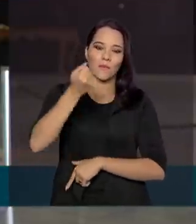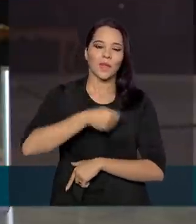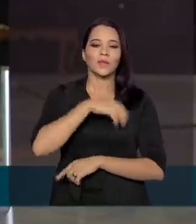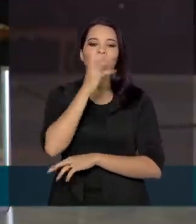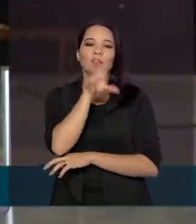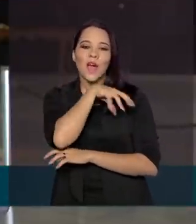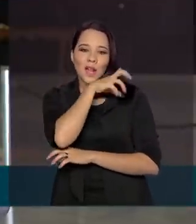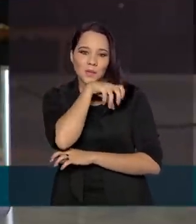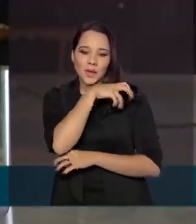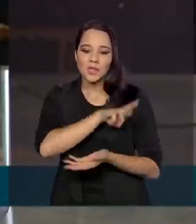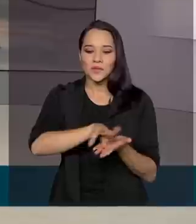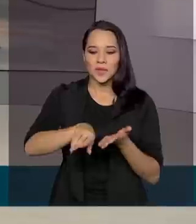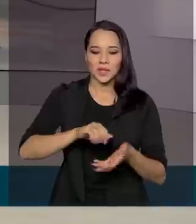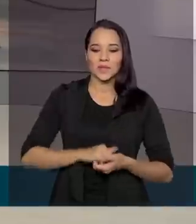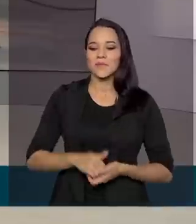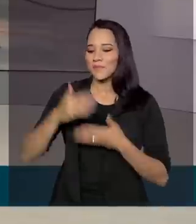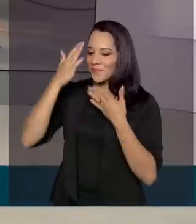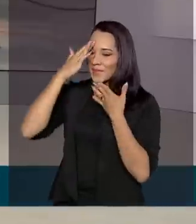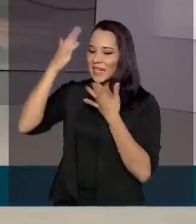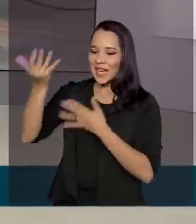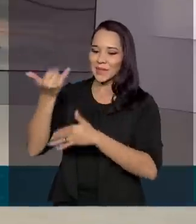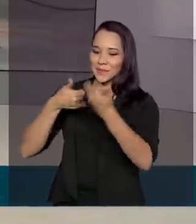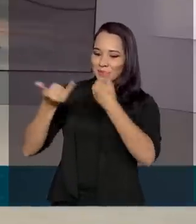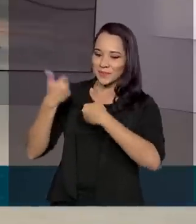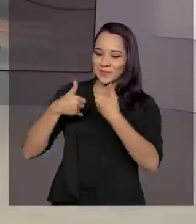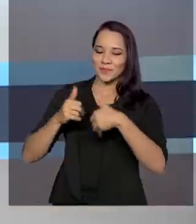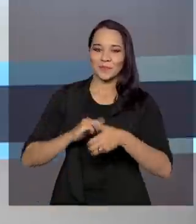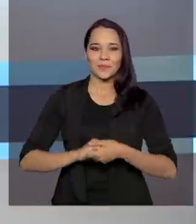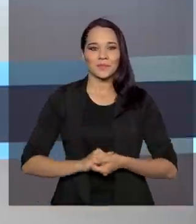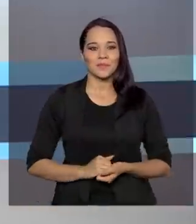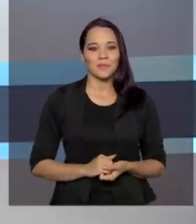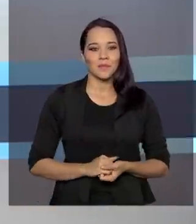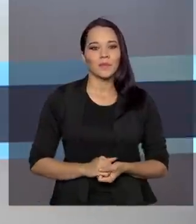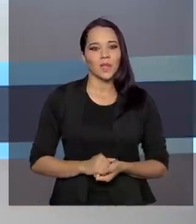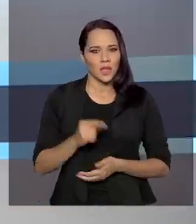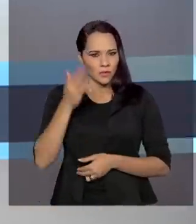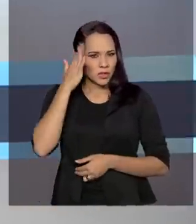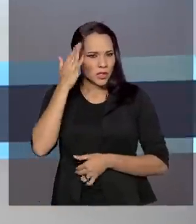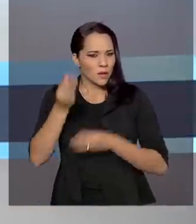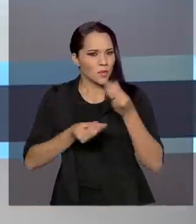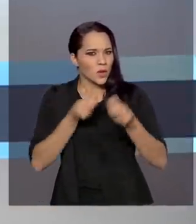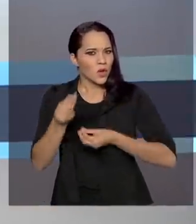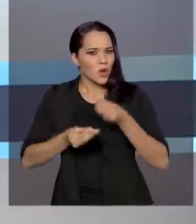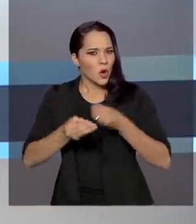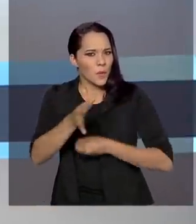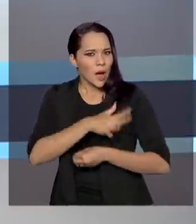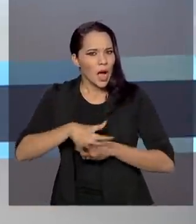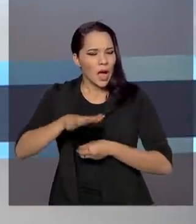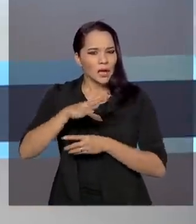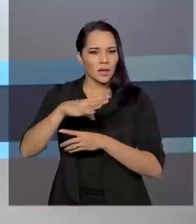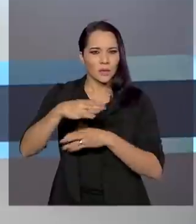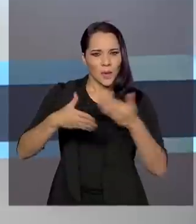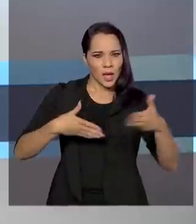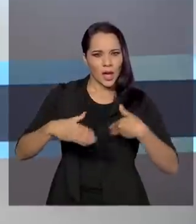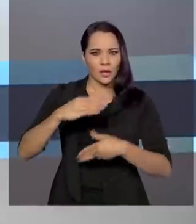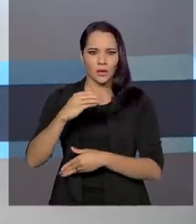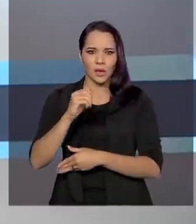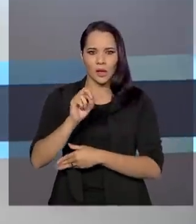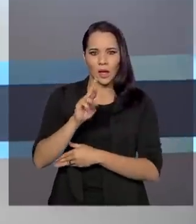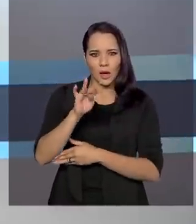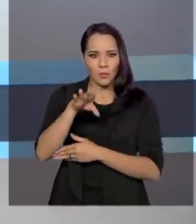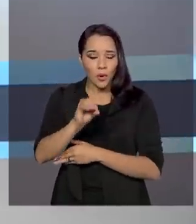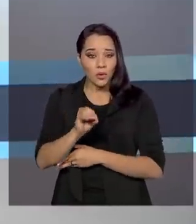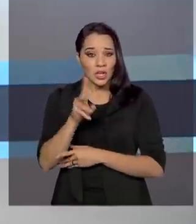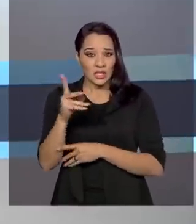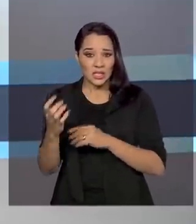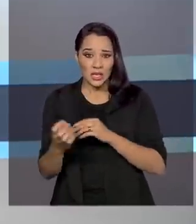silvestres. Renata. Obrigada, Glauco, pelas suas informações. Você sabe como funciona o mercado de carbono? Quando uma empresa